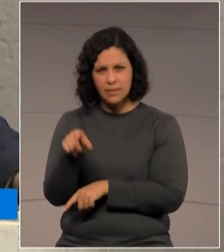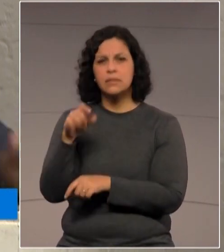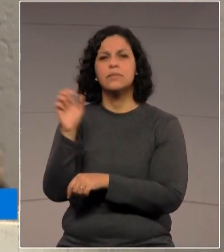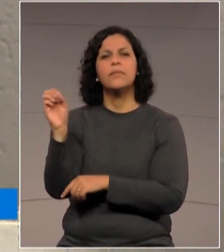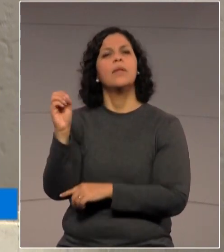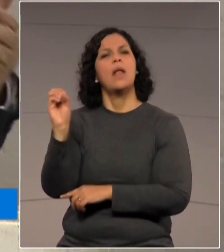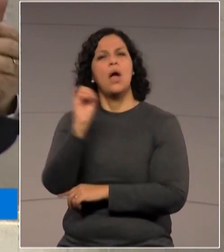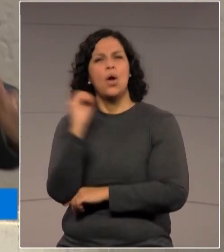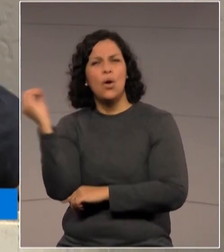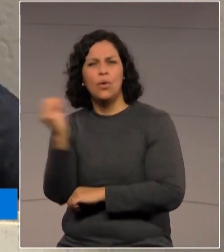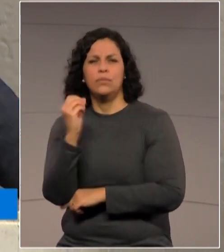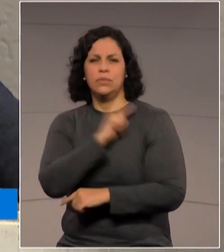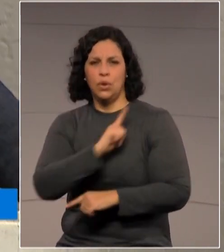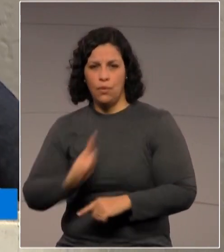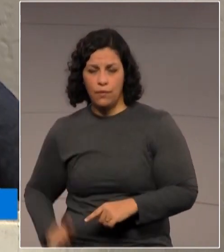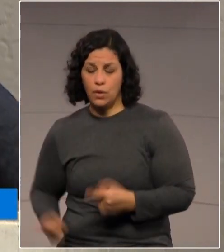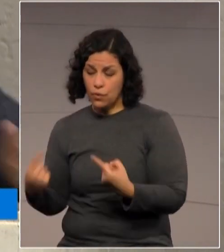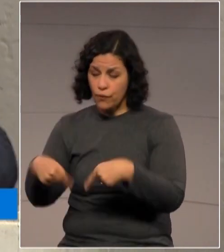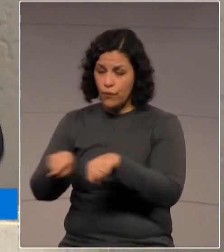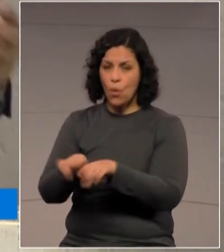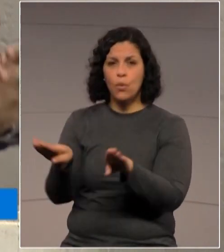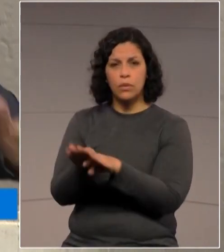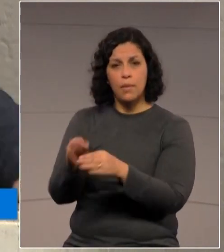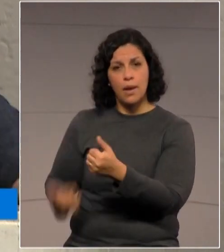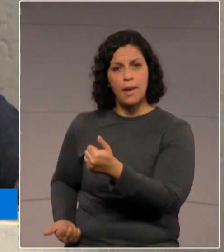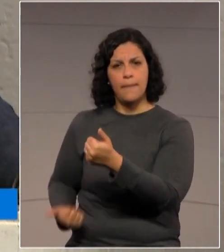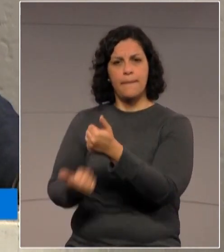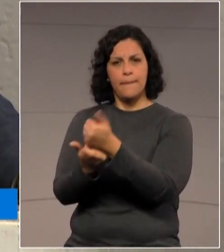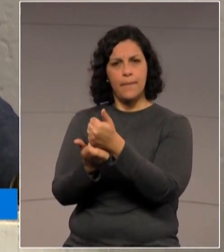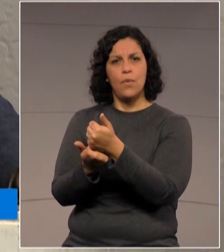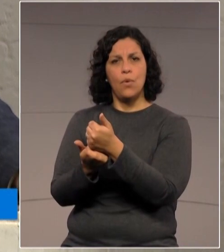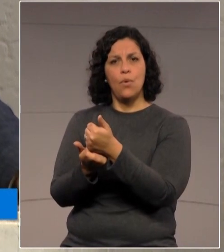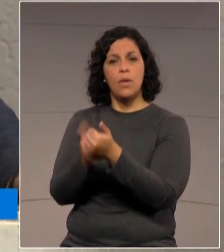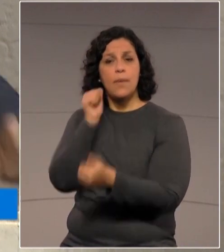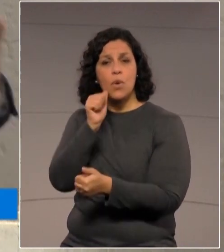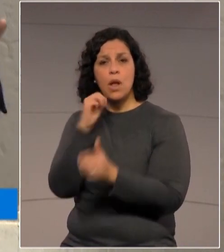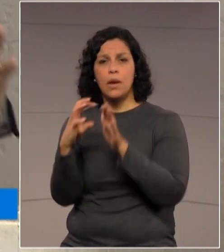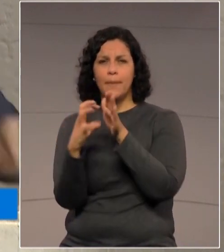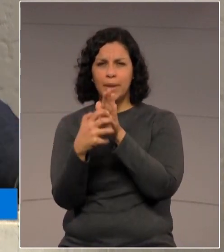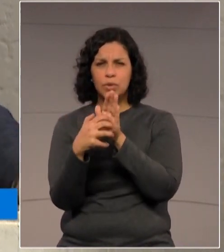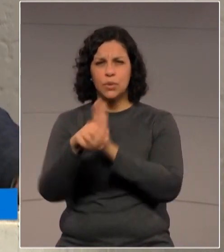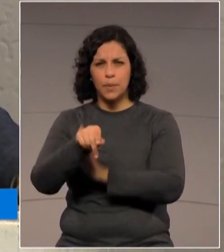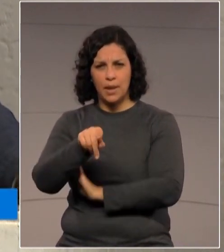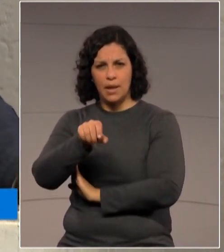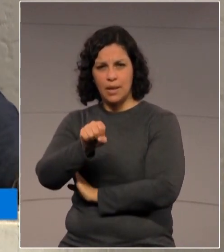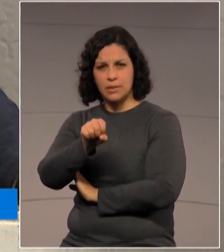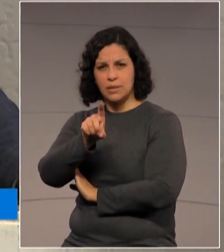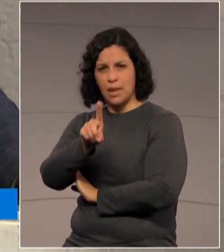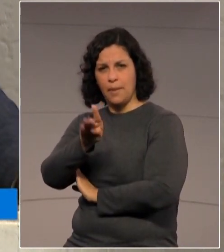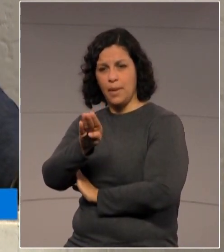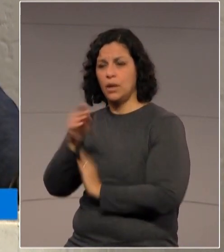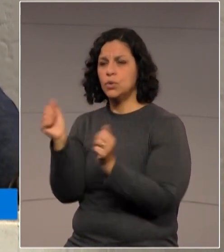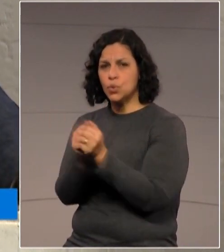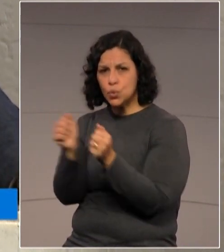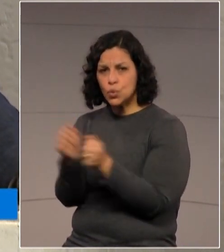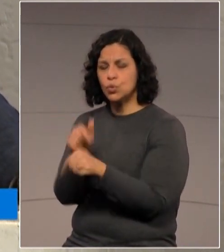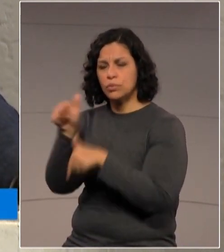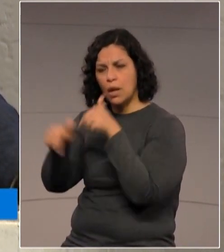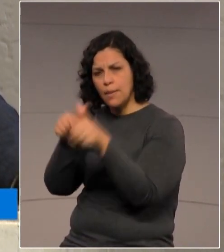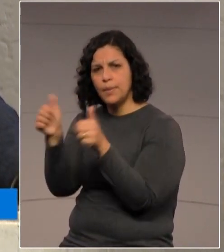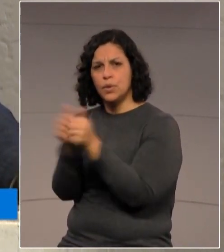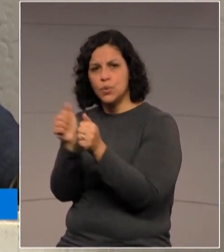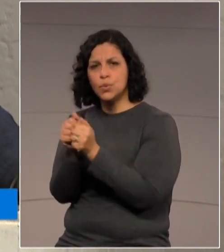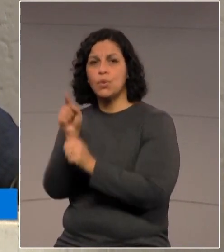com isso, retoma e apoia essa iniciativa das mulheres do PSDB de forma muito especial da nossa presidente,